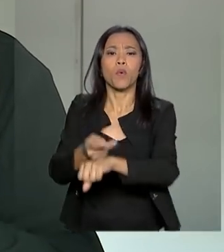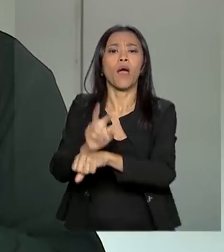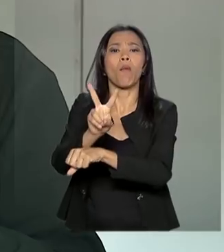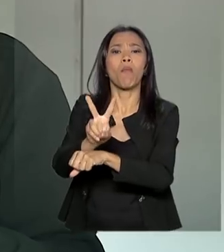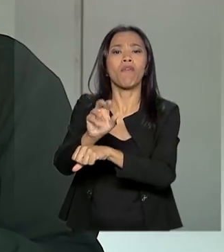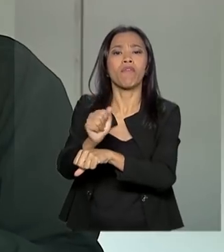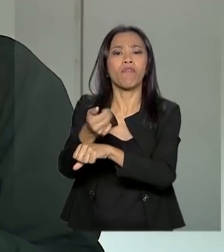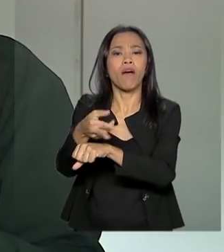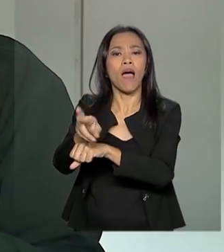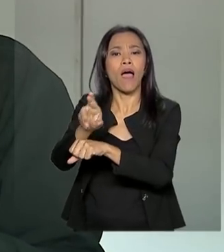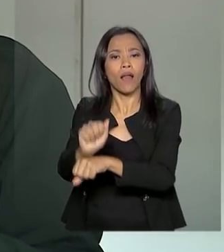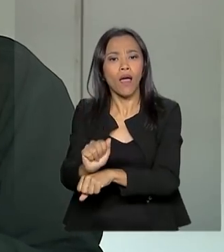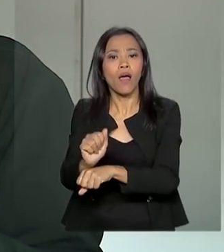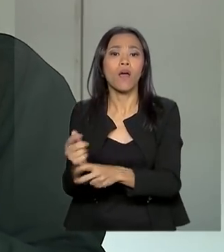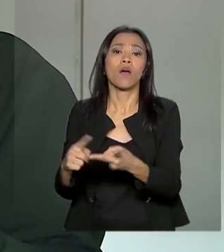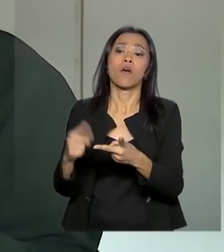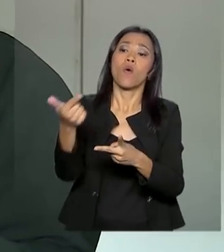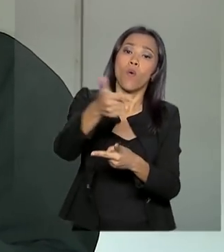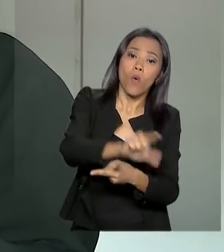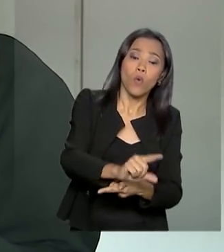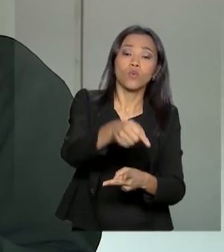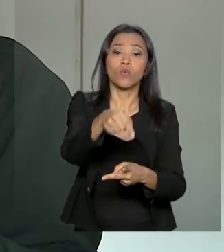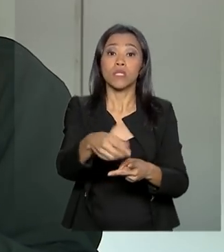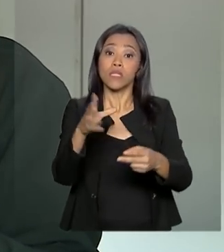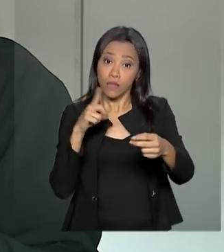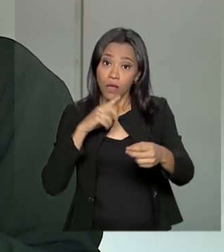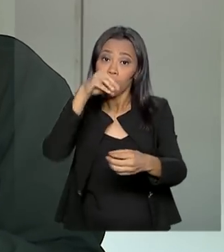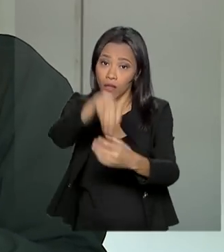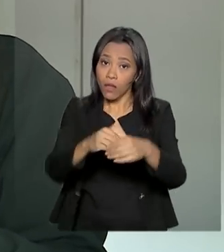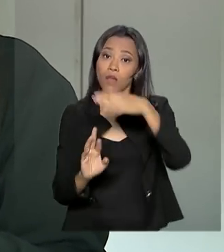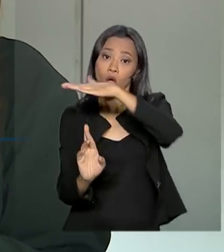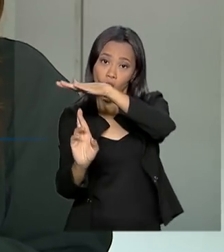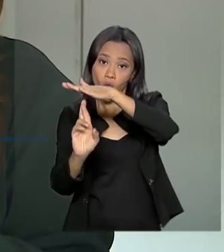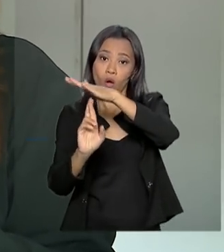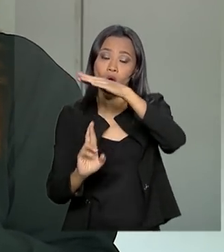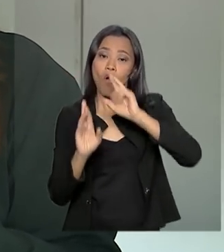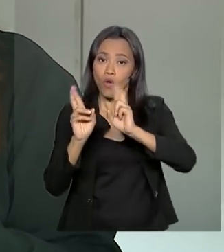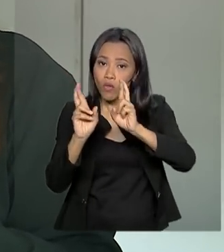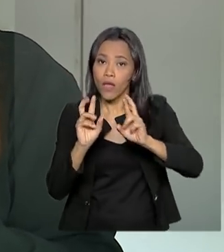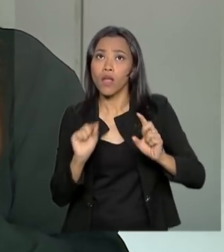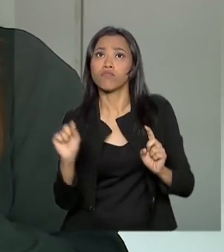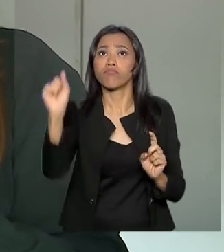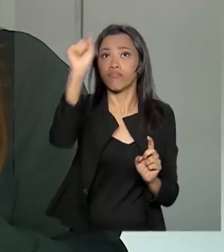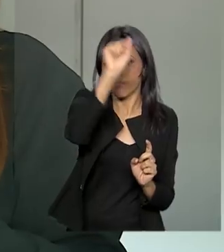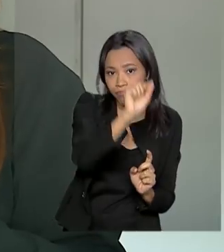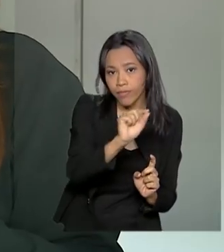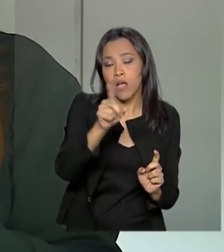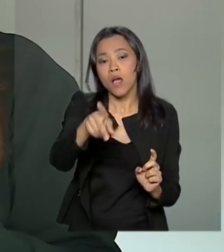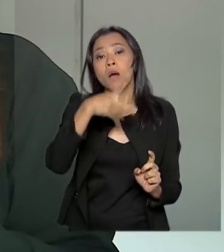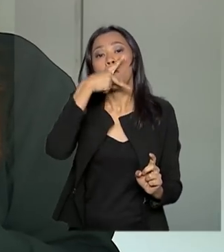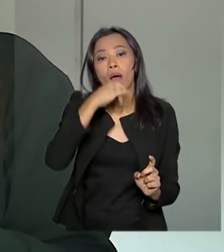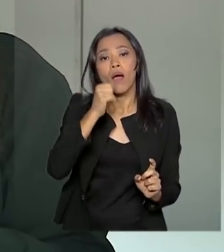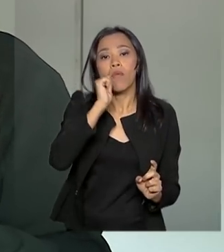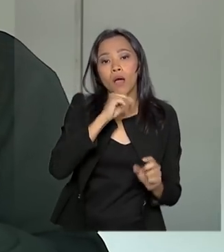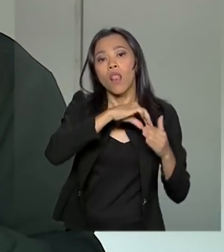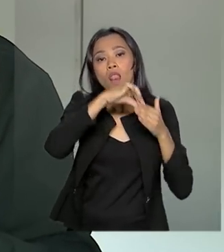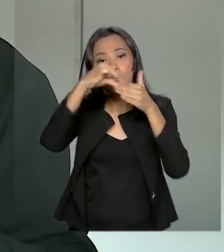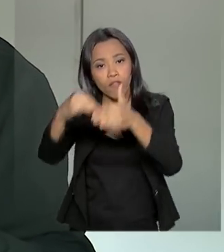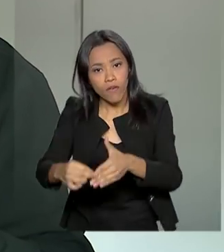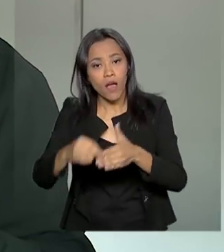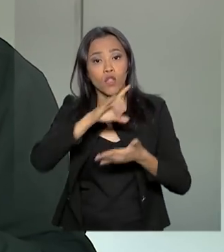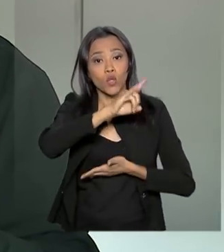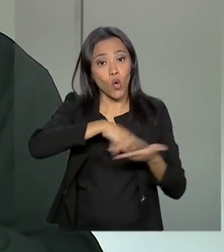ou mesmo no Juizado de Menores que ficam nas rodoviárias. Os pais ou responsáveis devem levar os documentos